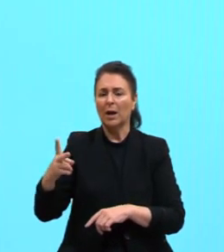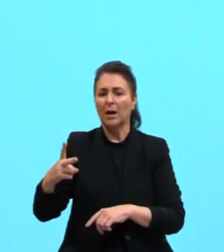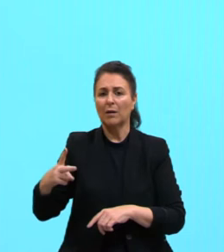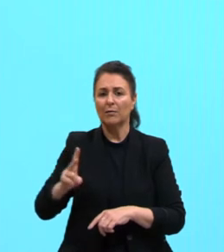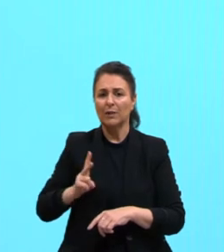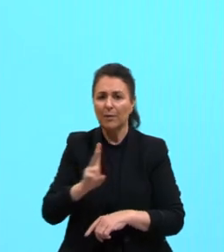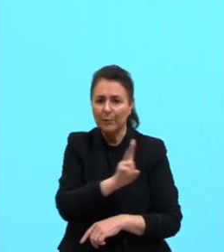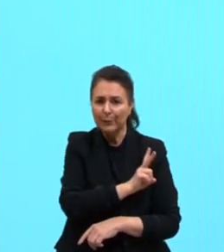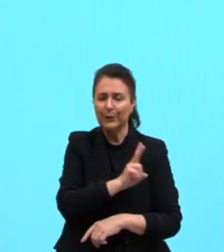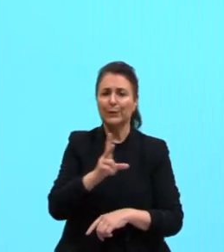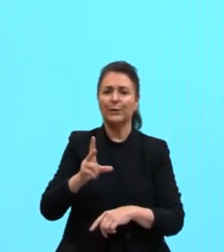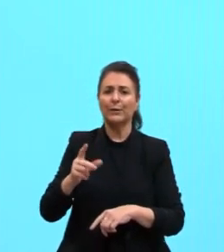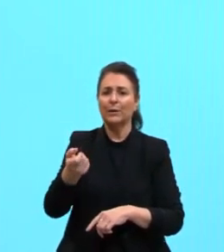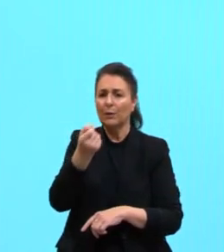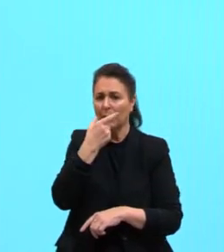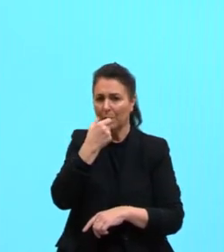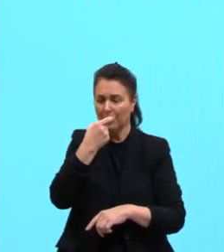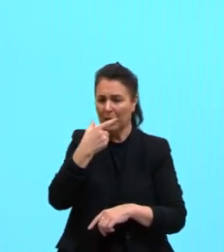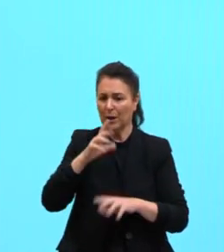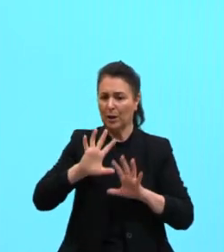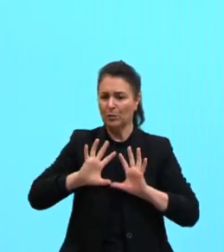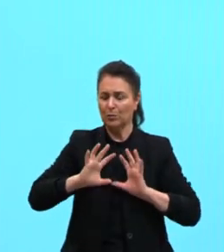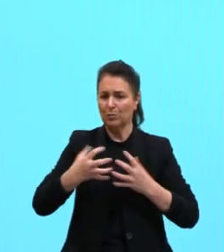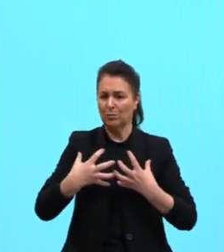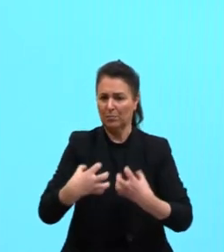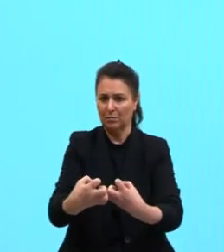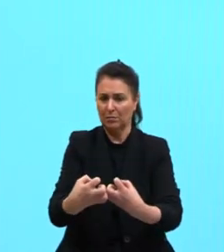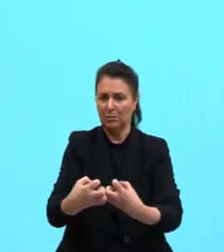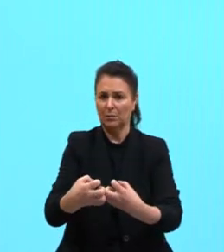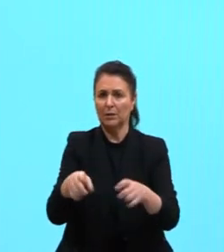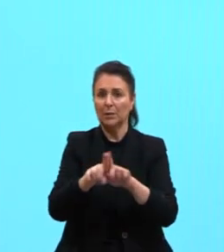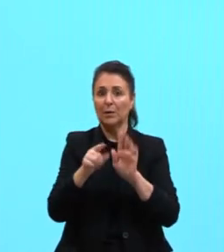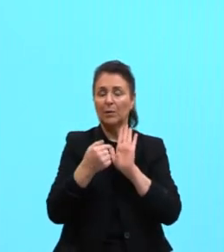antibióticos, indicadores de pH e soro.